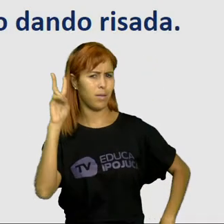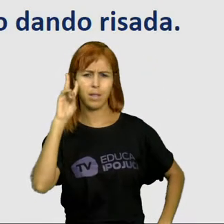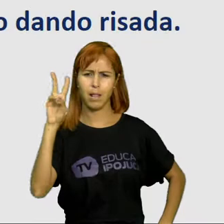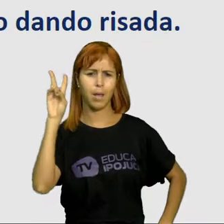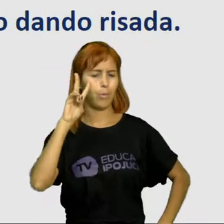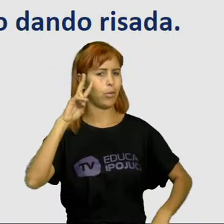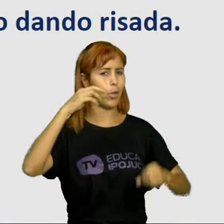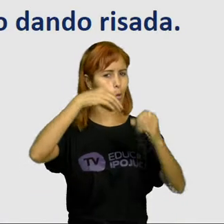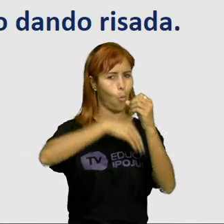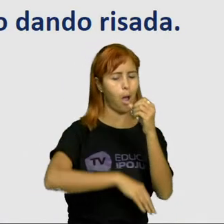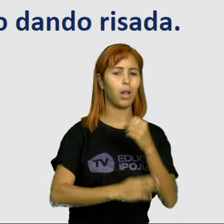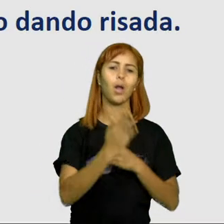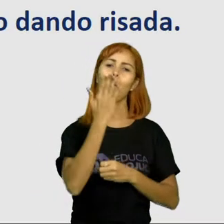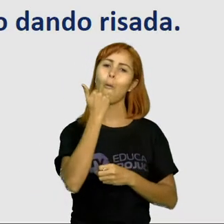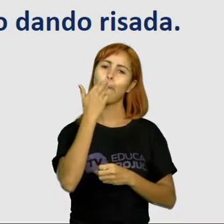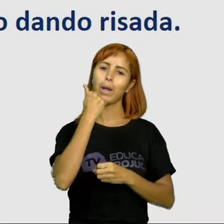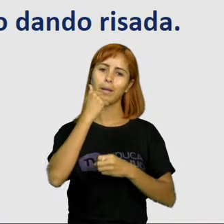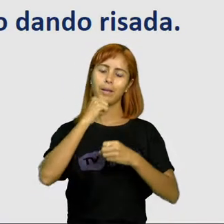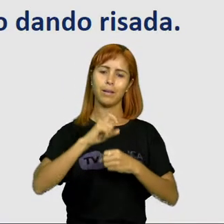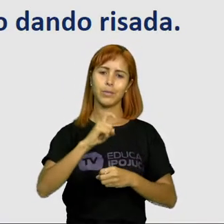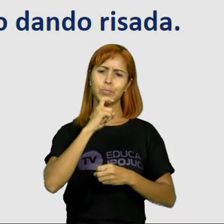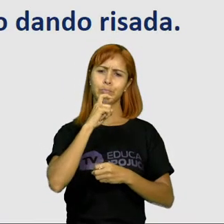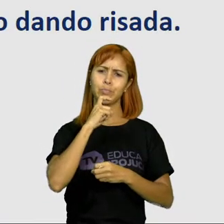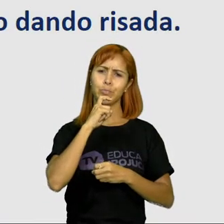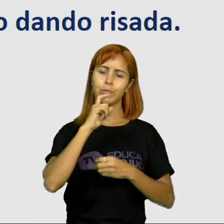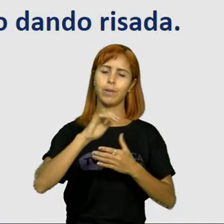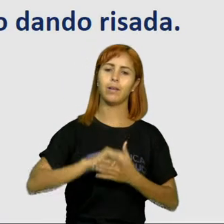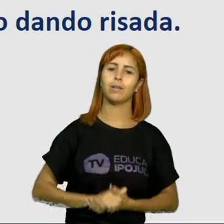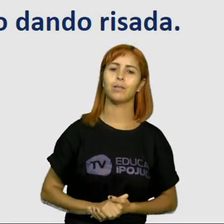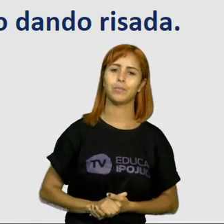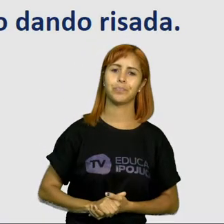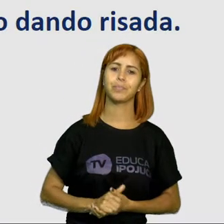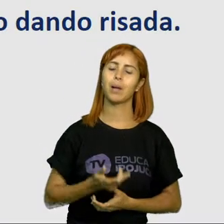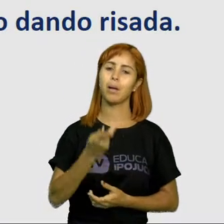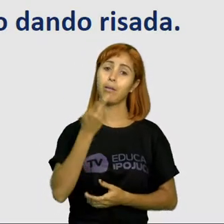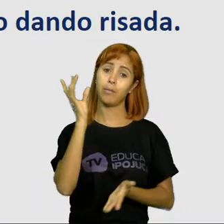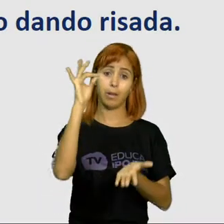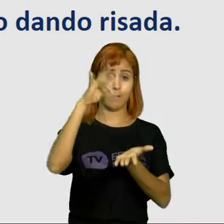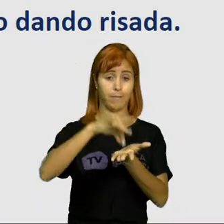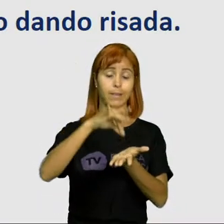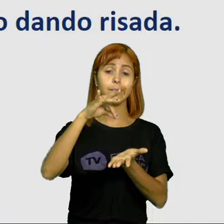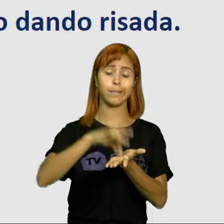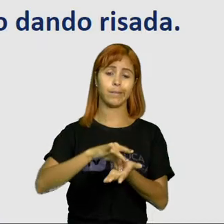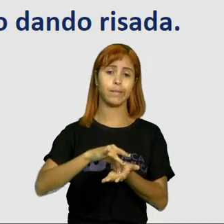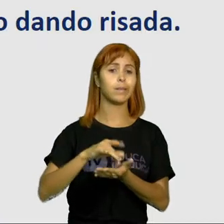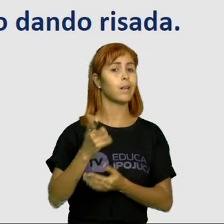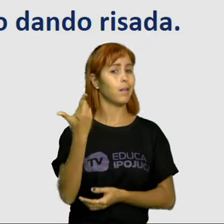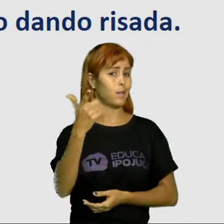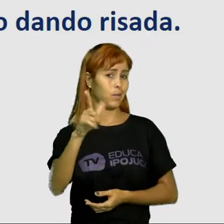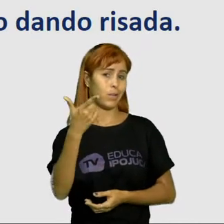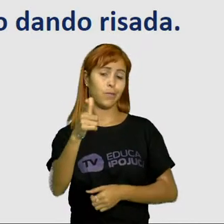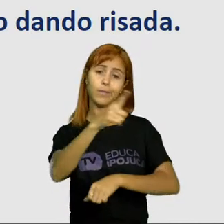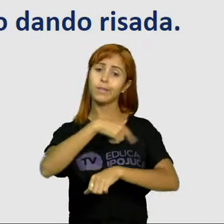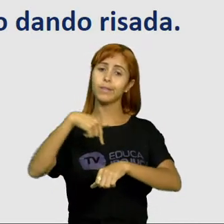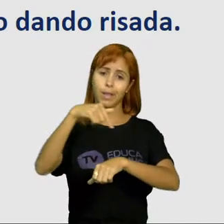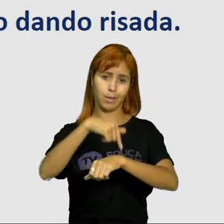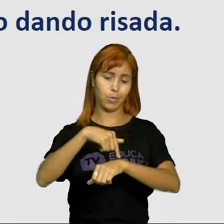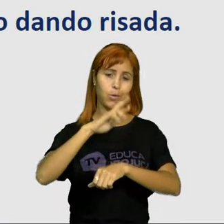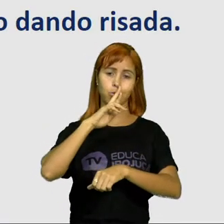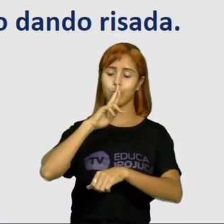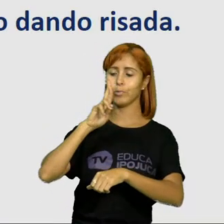guardar comida para o inverno? Para falar a verdade, não tive tempo,